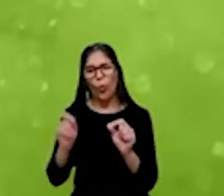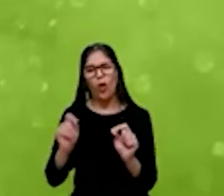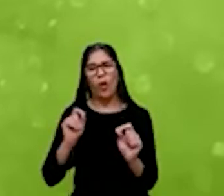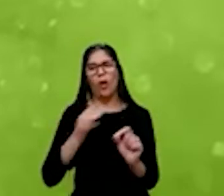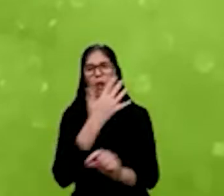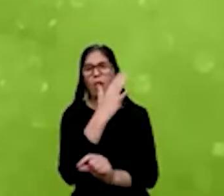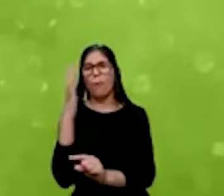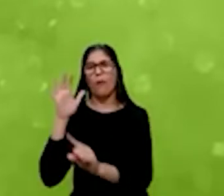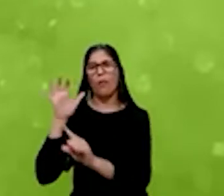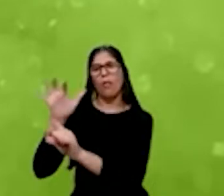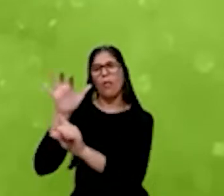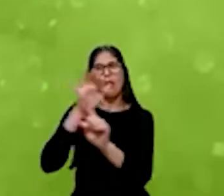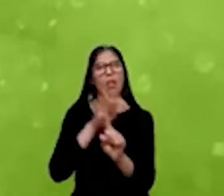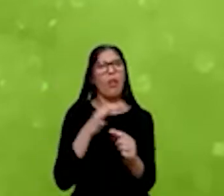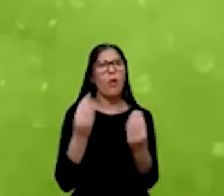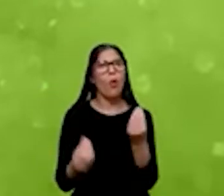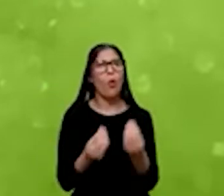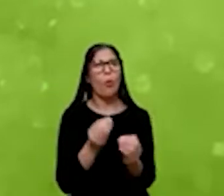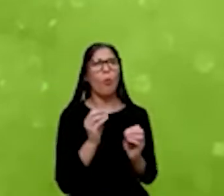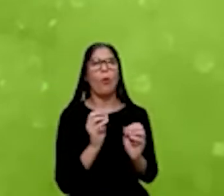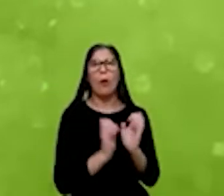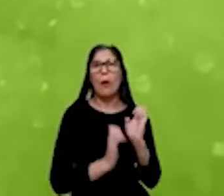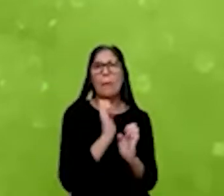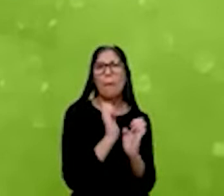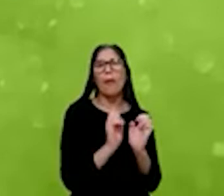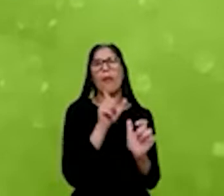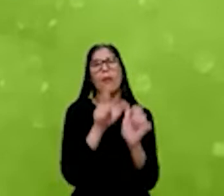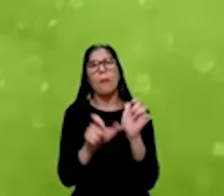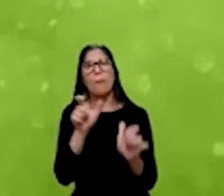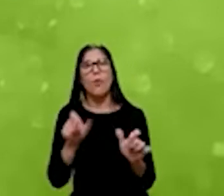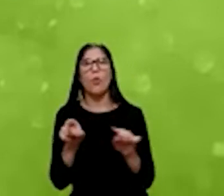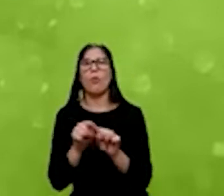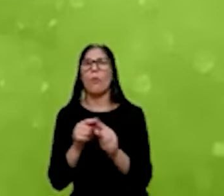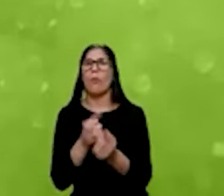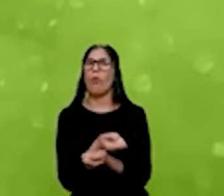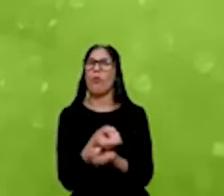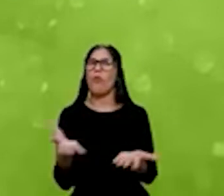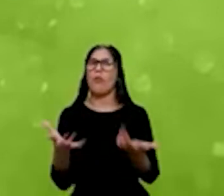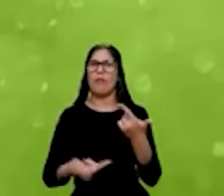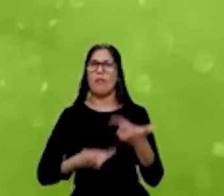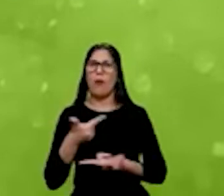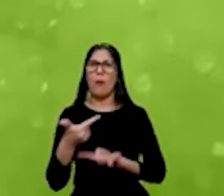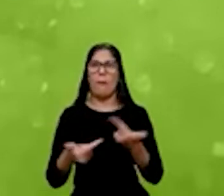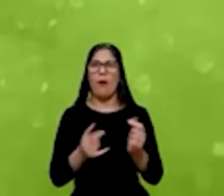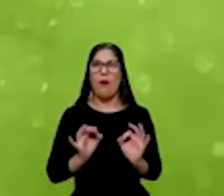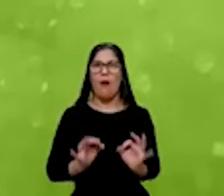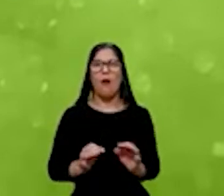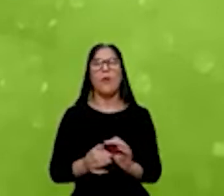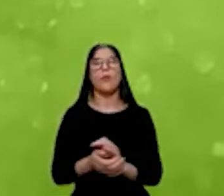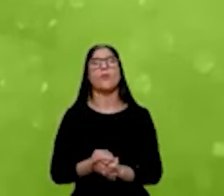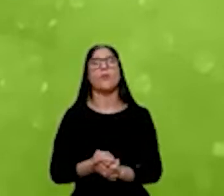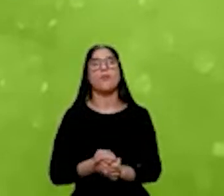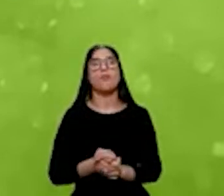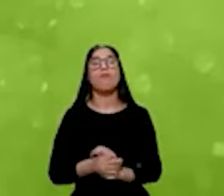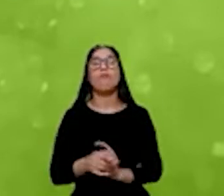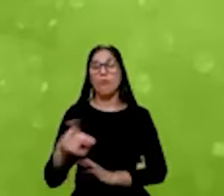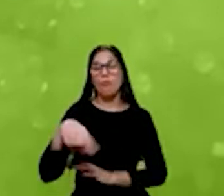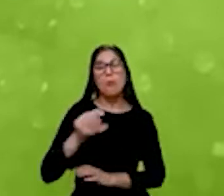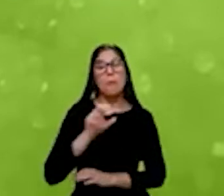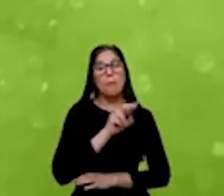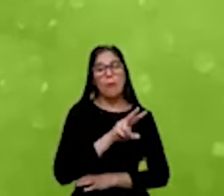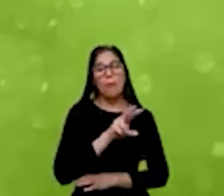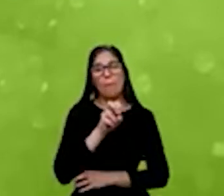nas pessoas, nas empresas e na geração de empregos. Cada vez mais vocês vão ver que o BNDES